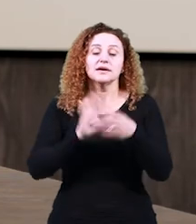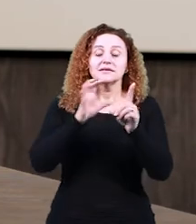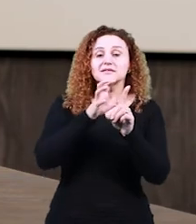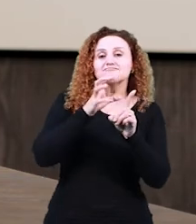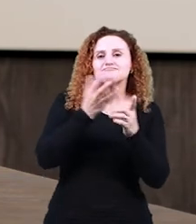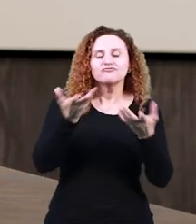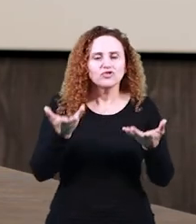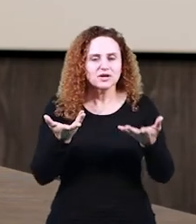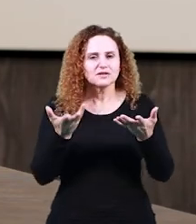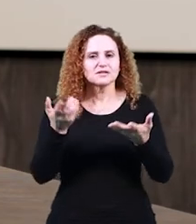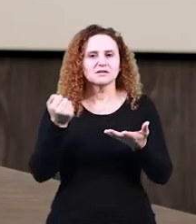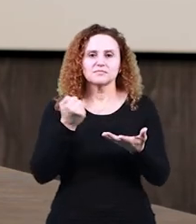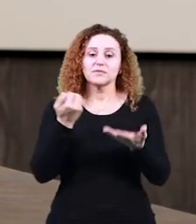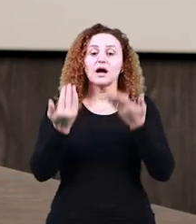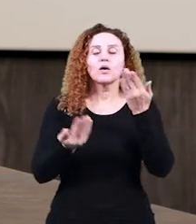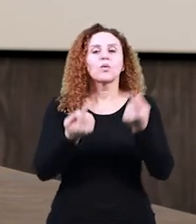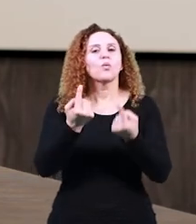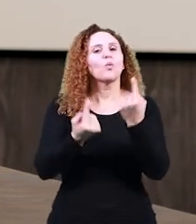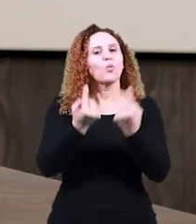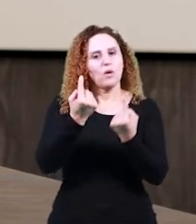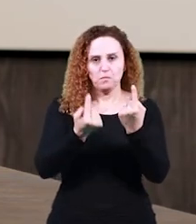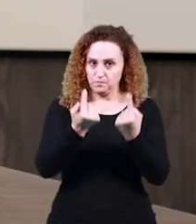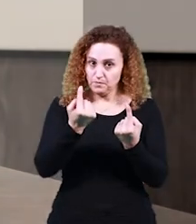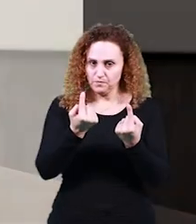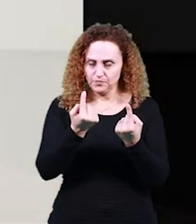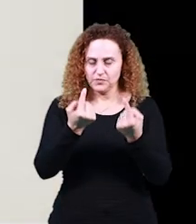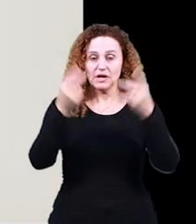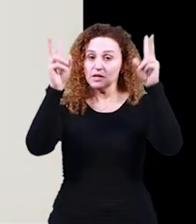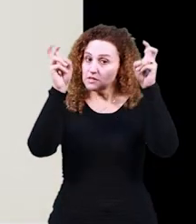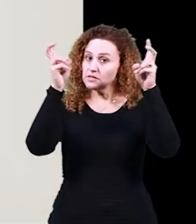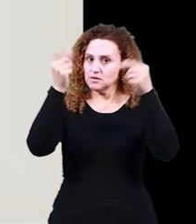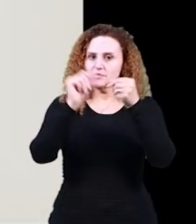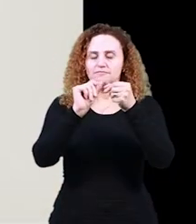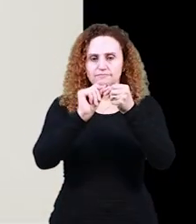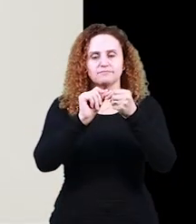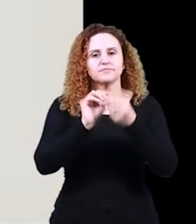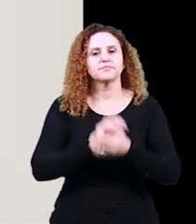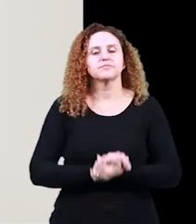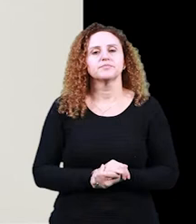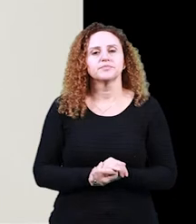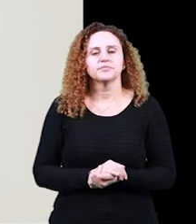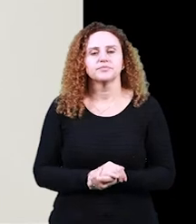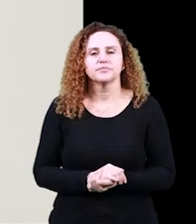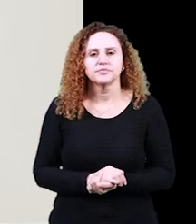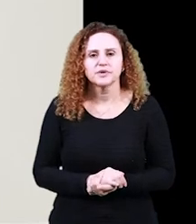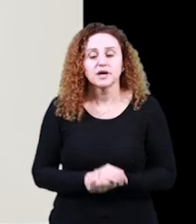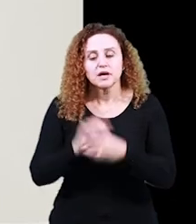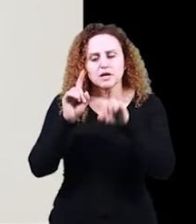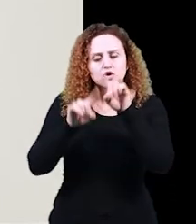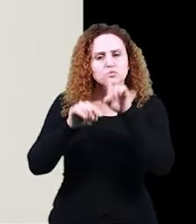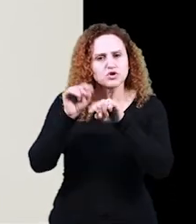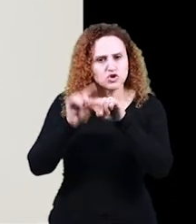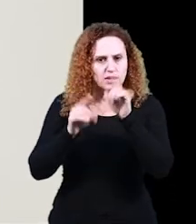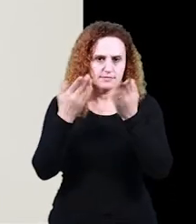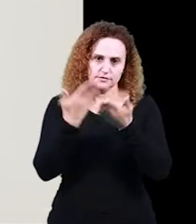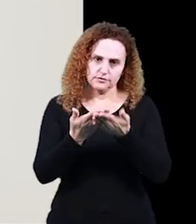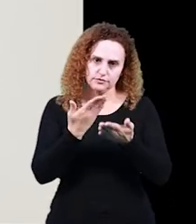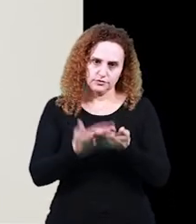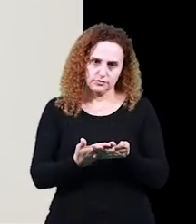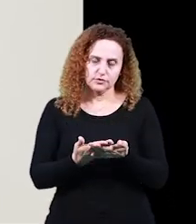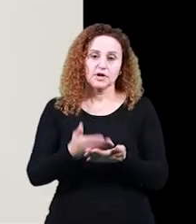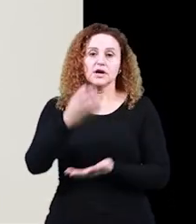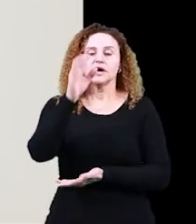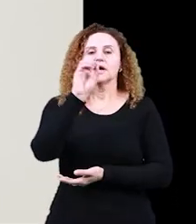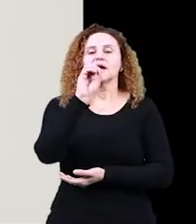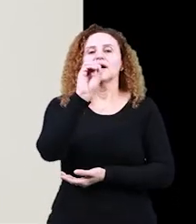então, que a sociolinguística vai fazer. Qual é o objeto de estudo da sociolinguística? É